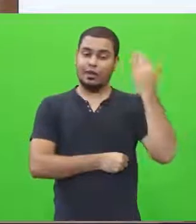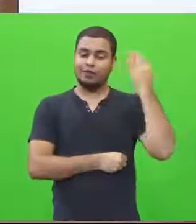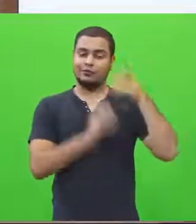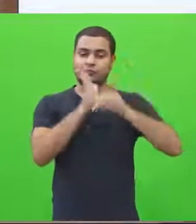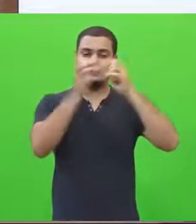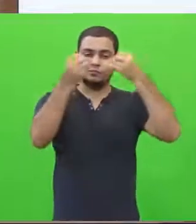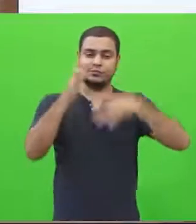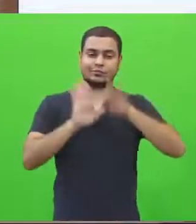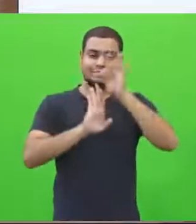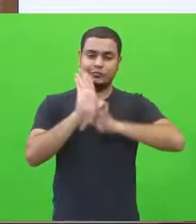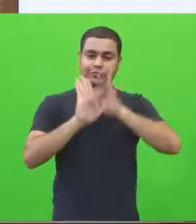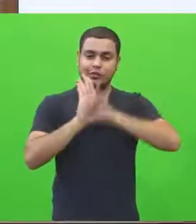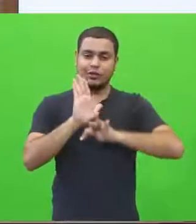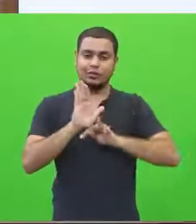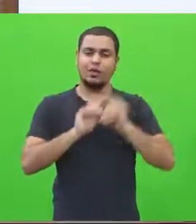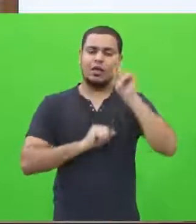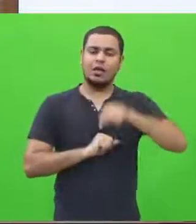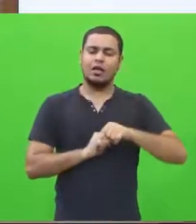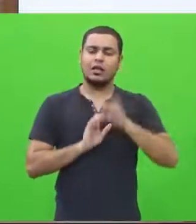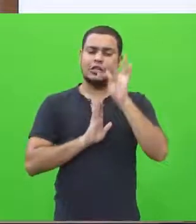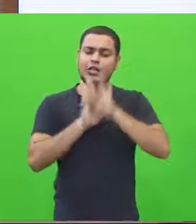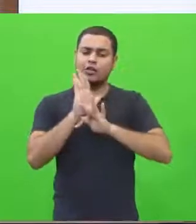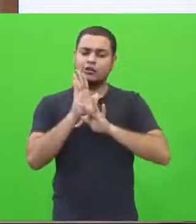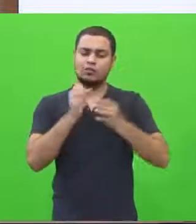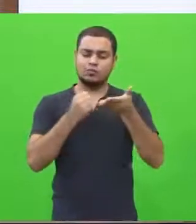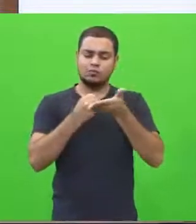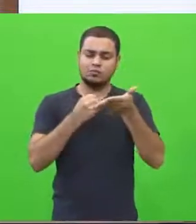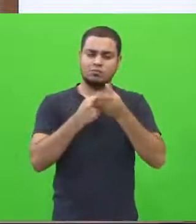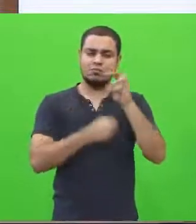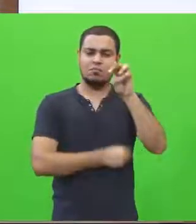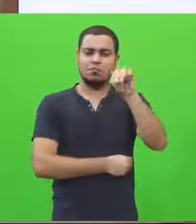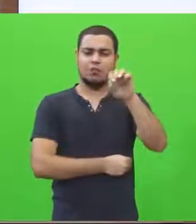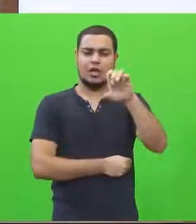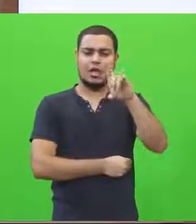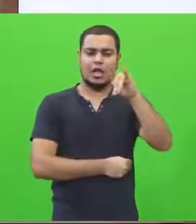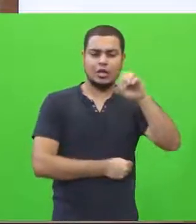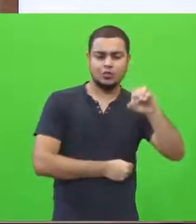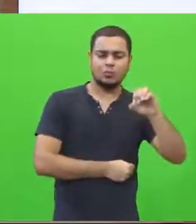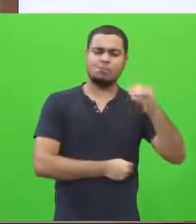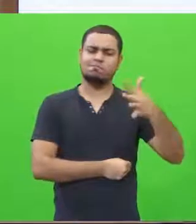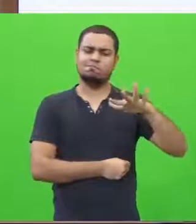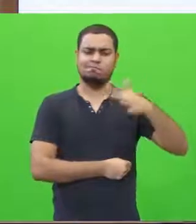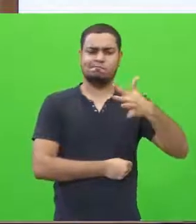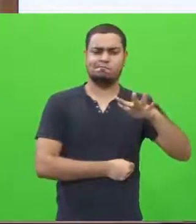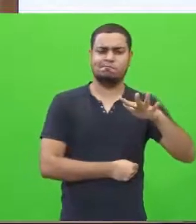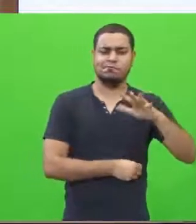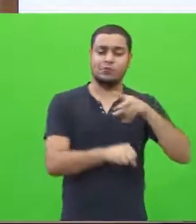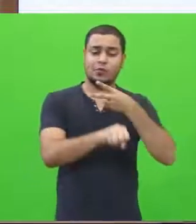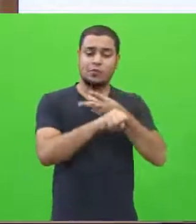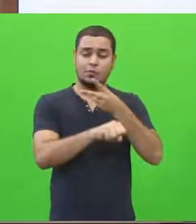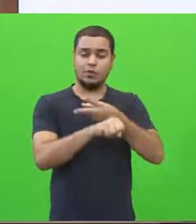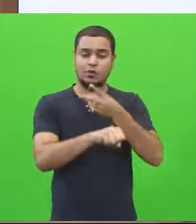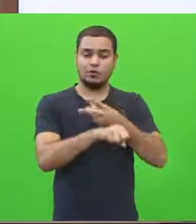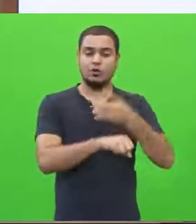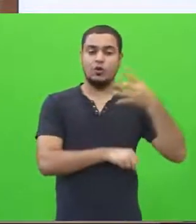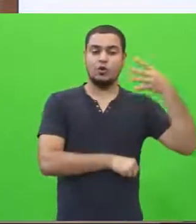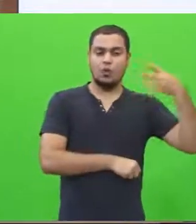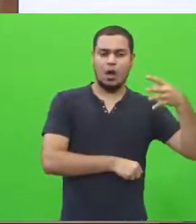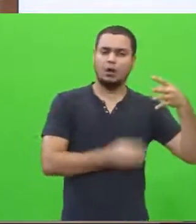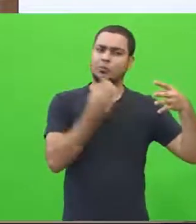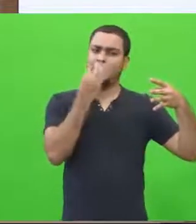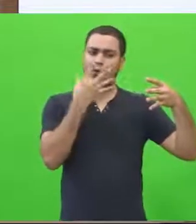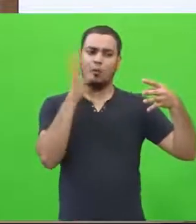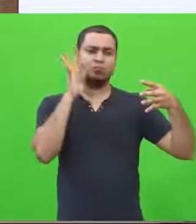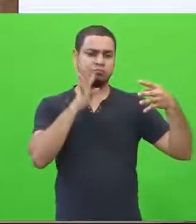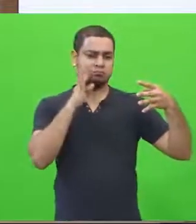leu. Ele é considerado nível médio, ele está no mediano. O nível 4, ele já sanou